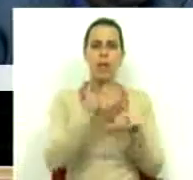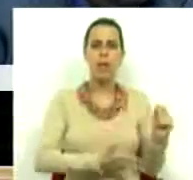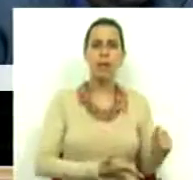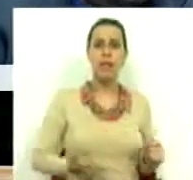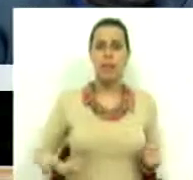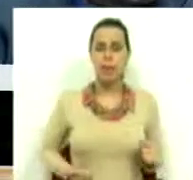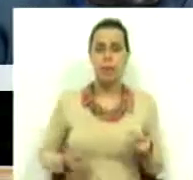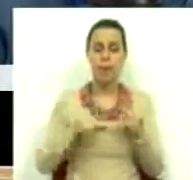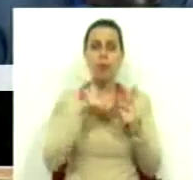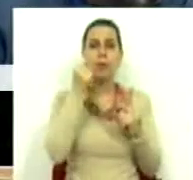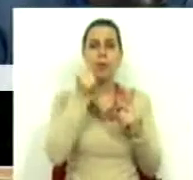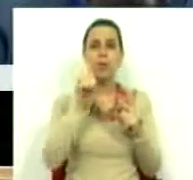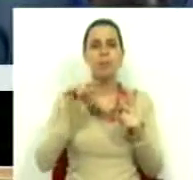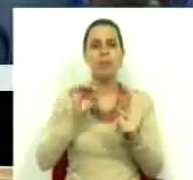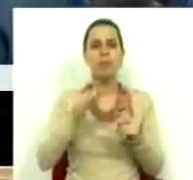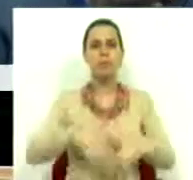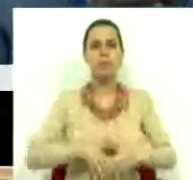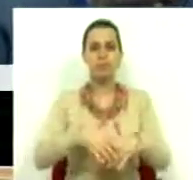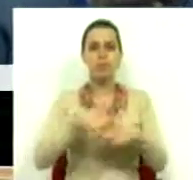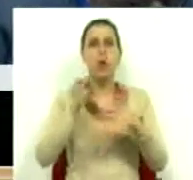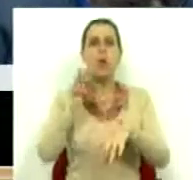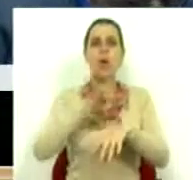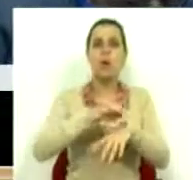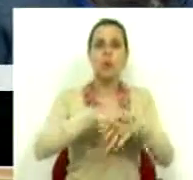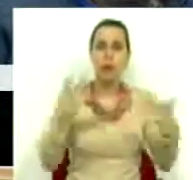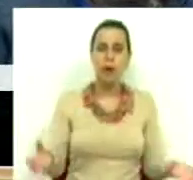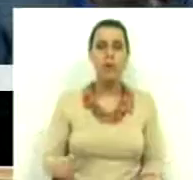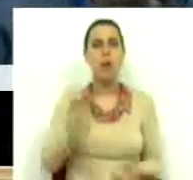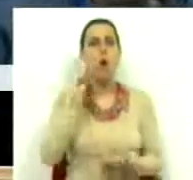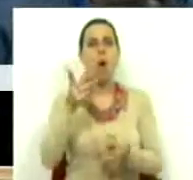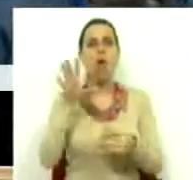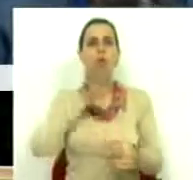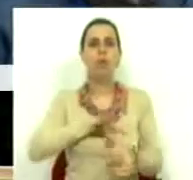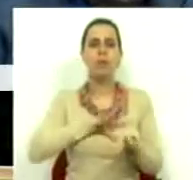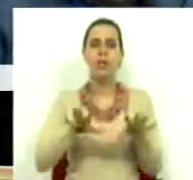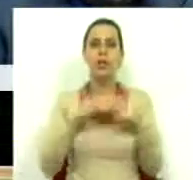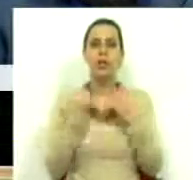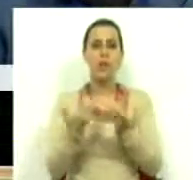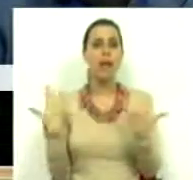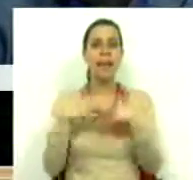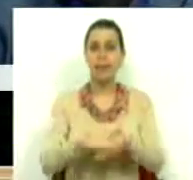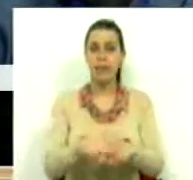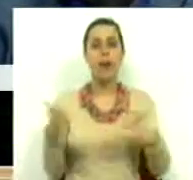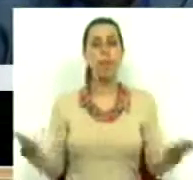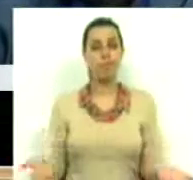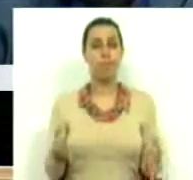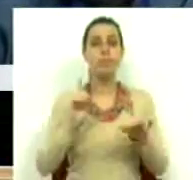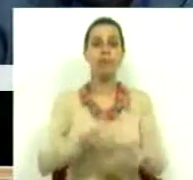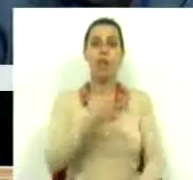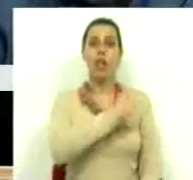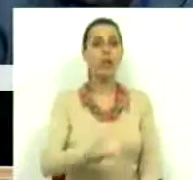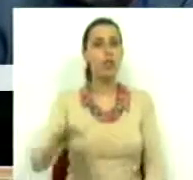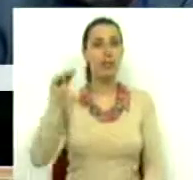de desemprego, subsídios de parentalidade ou doença ou ainda do rendimento social de inserção. Já em